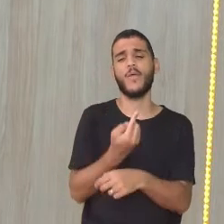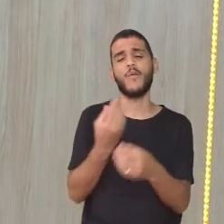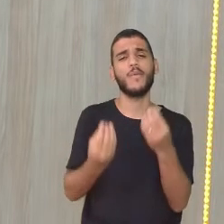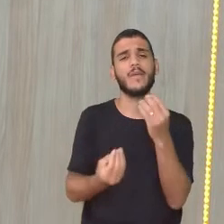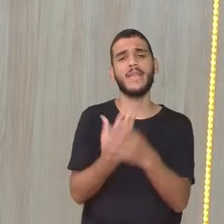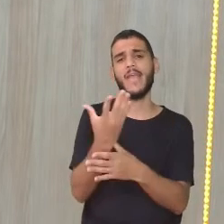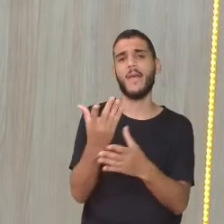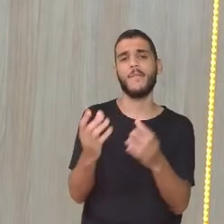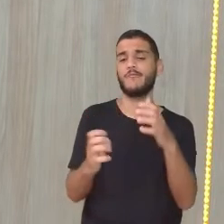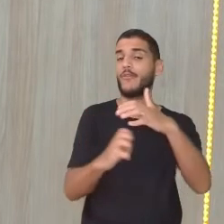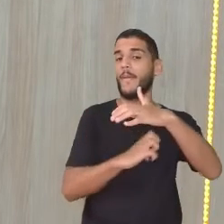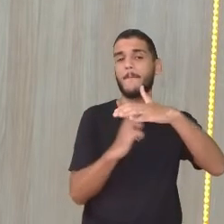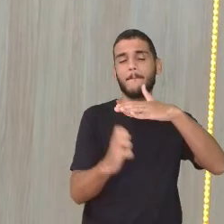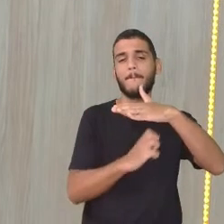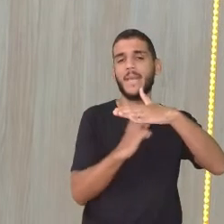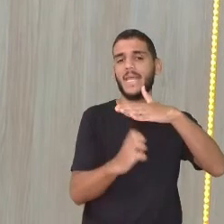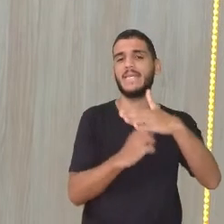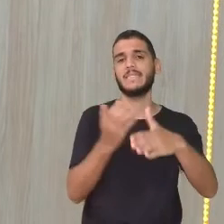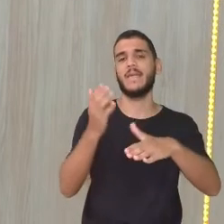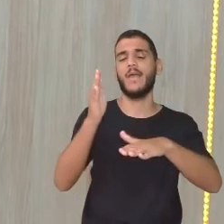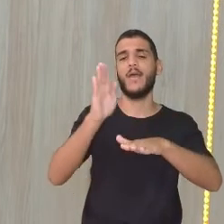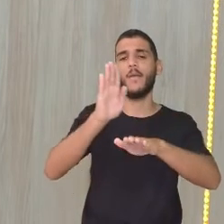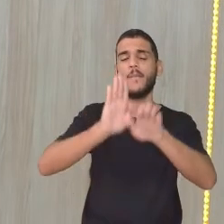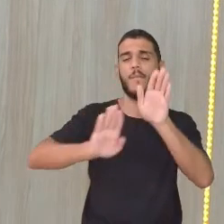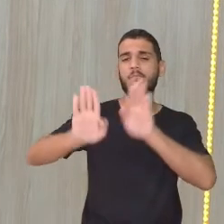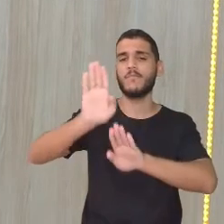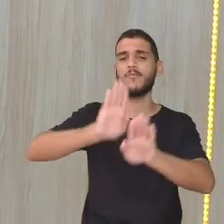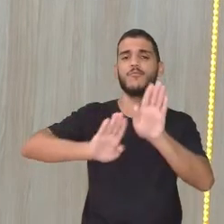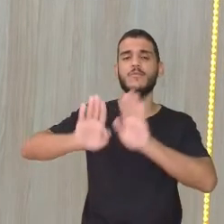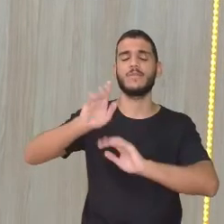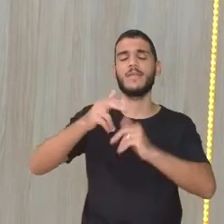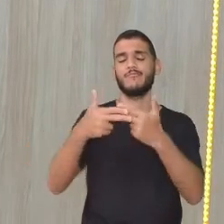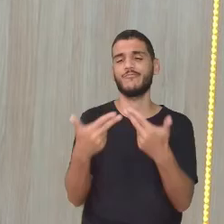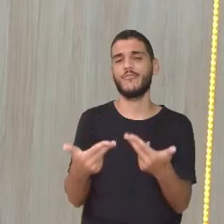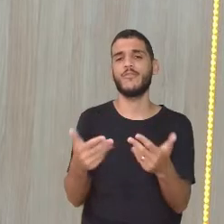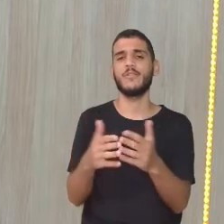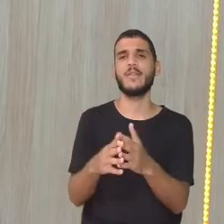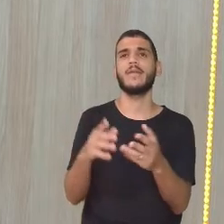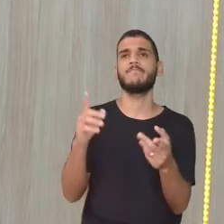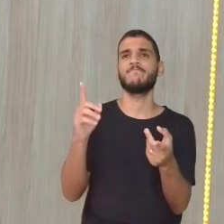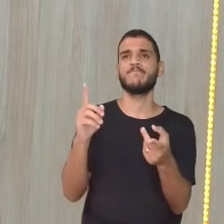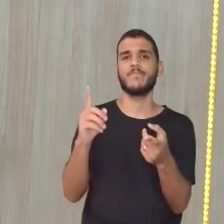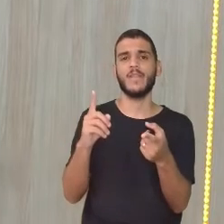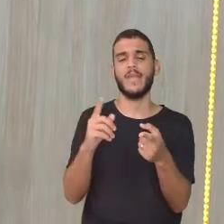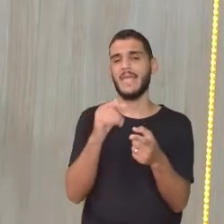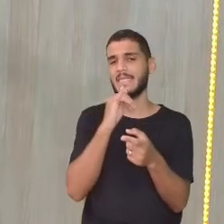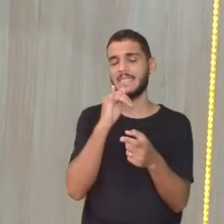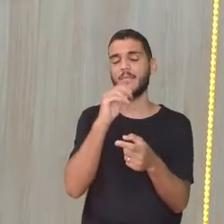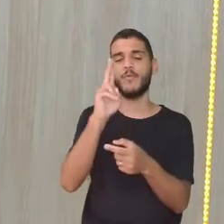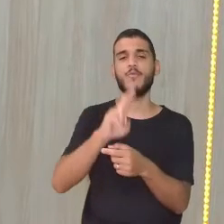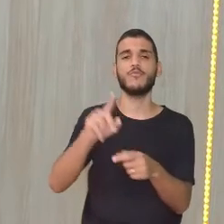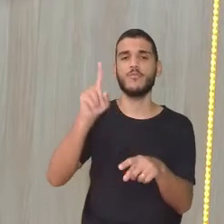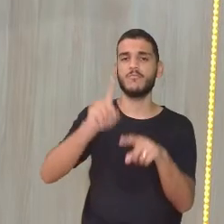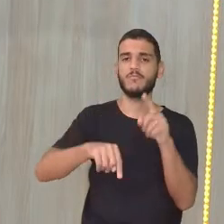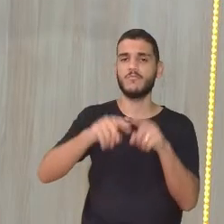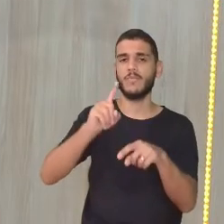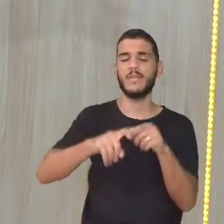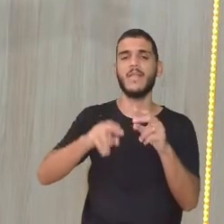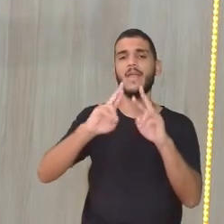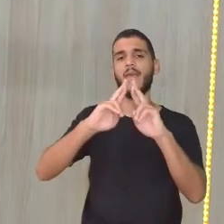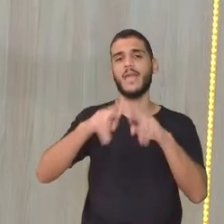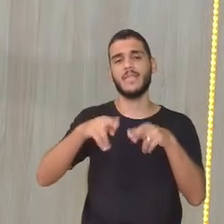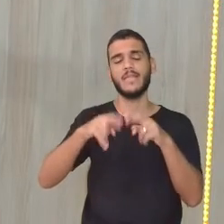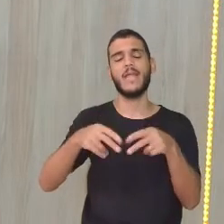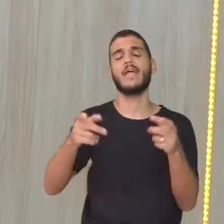Uma corporativa, né? Uma corporativa. Pode ser tanto de materiais reciclados, como também de plantar horta.